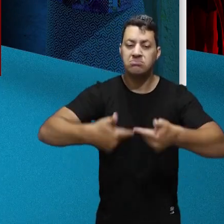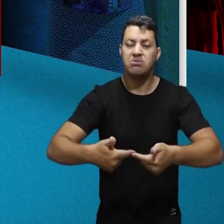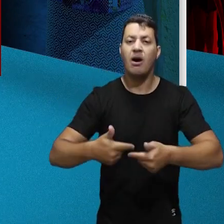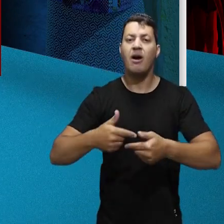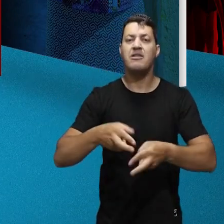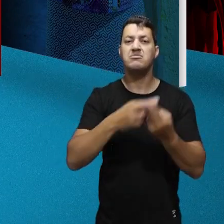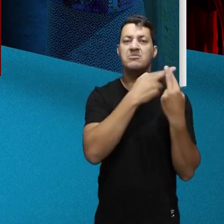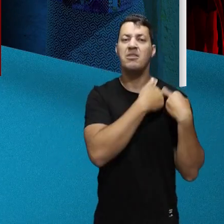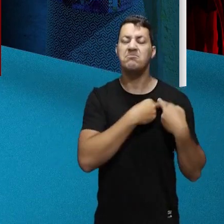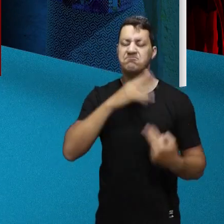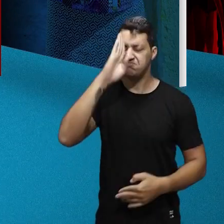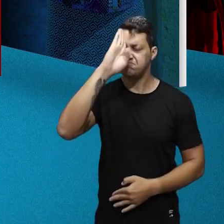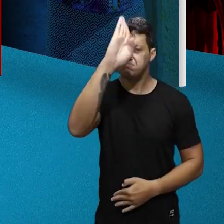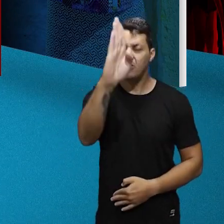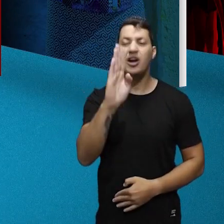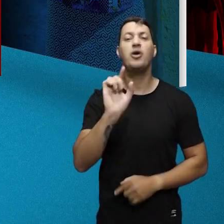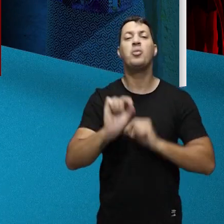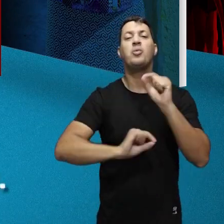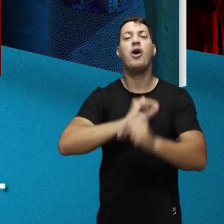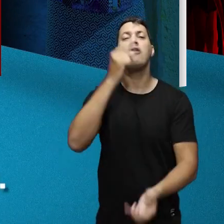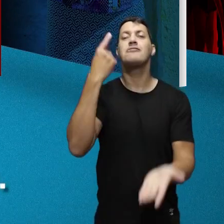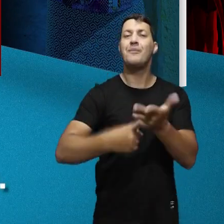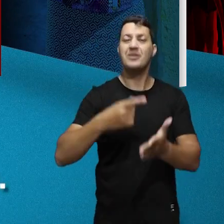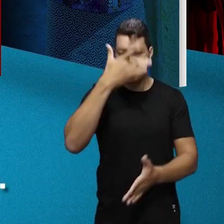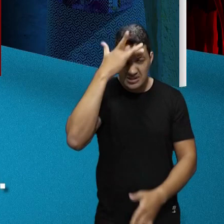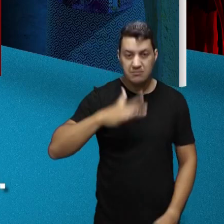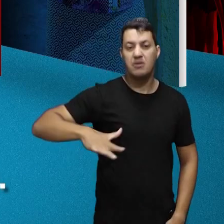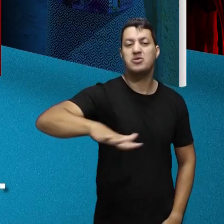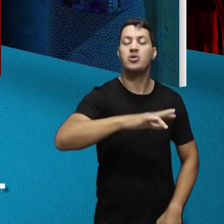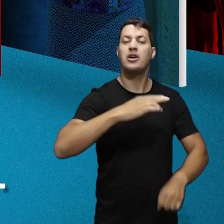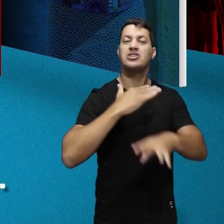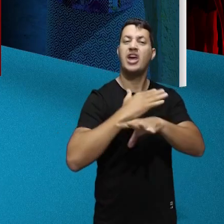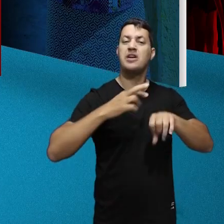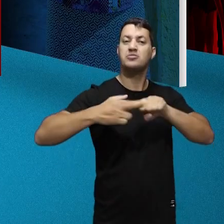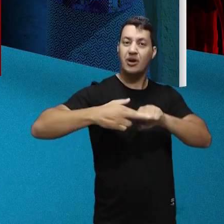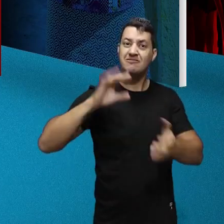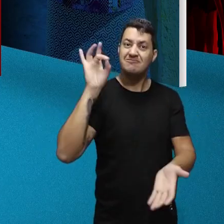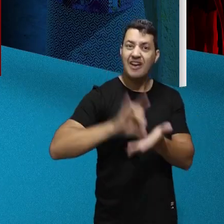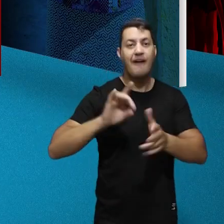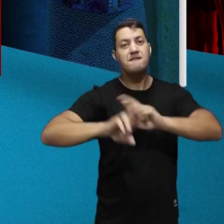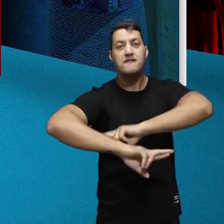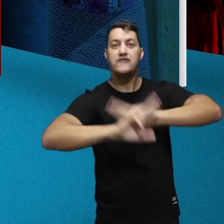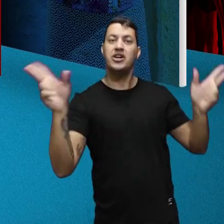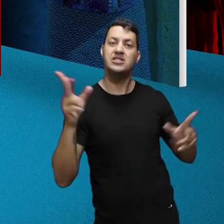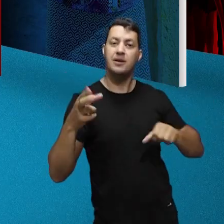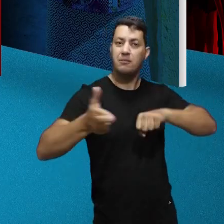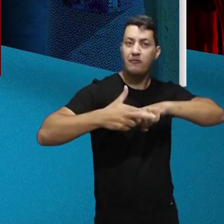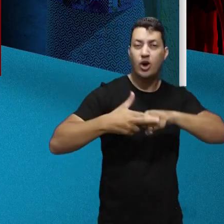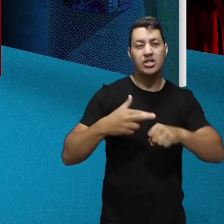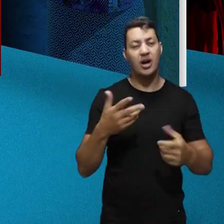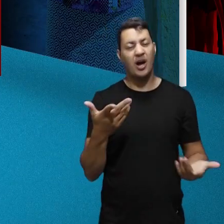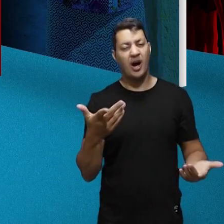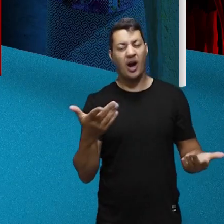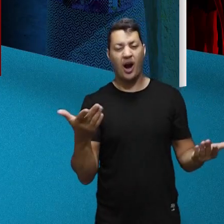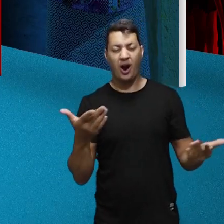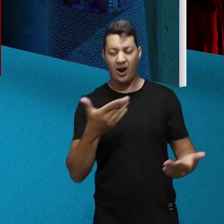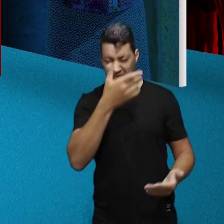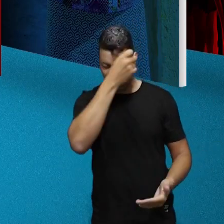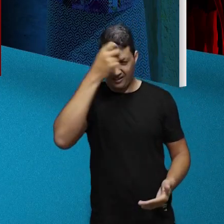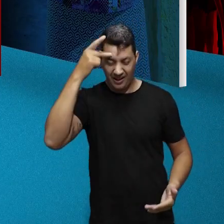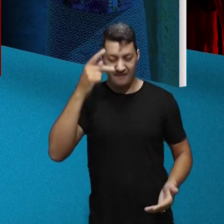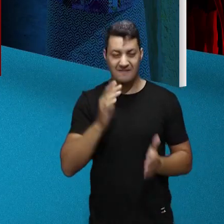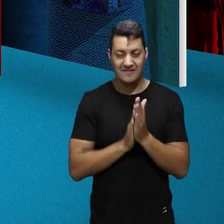seriedade, competência e principalmente, compromisso com as pessoas. Isso é o que fez a diferença em Belfor Roxo. No lugar de